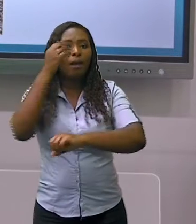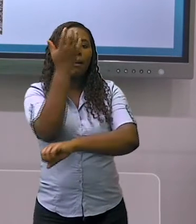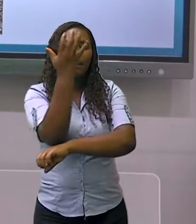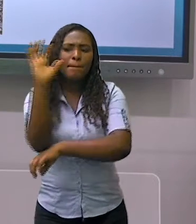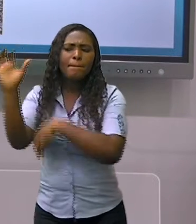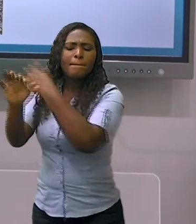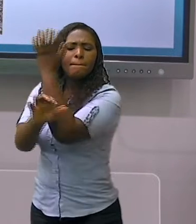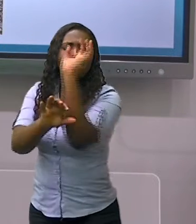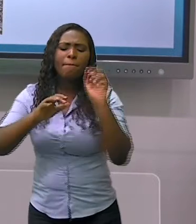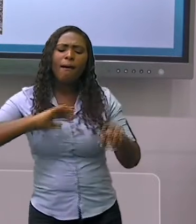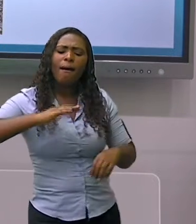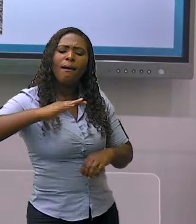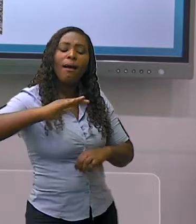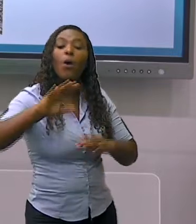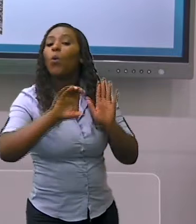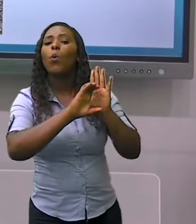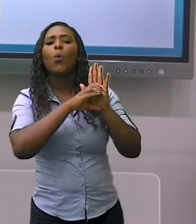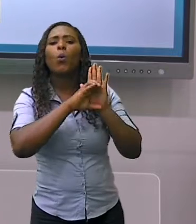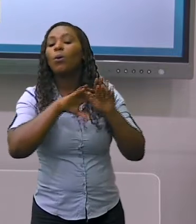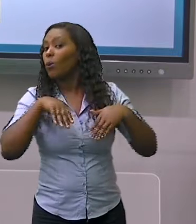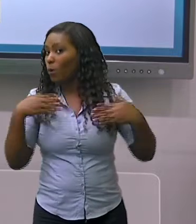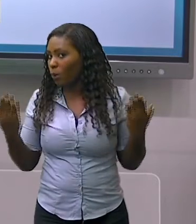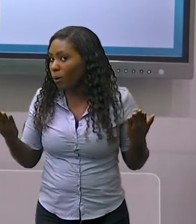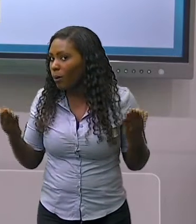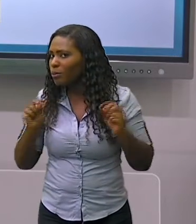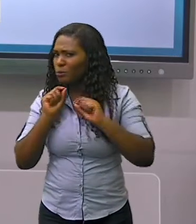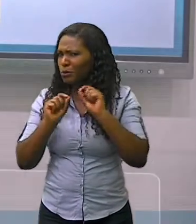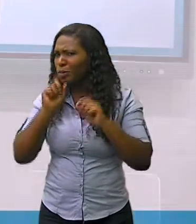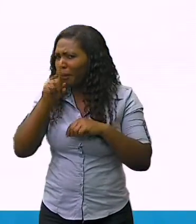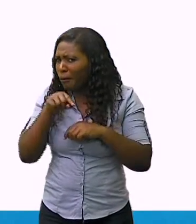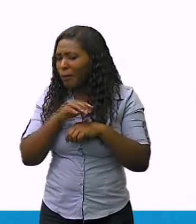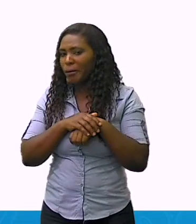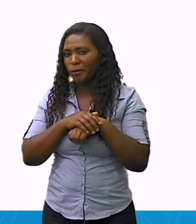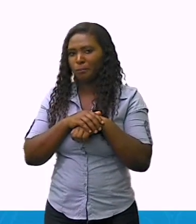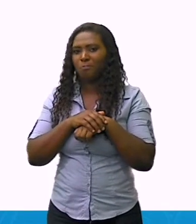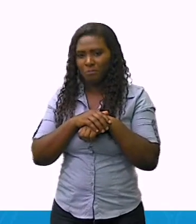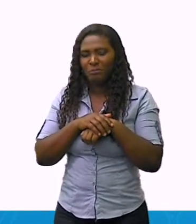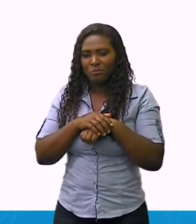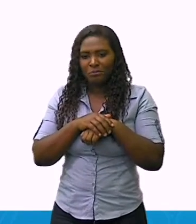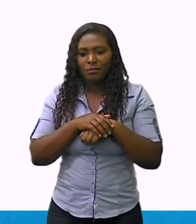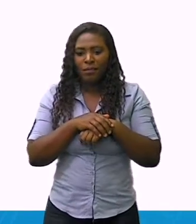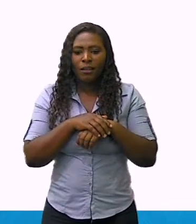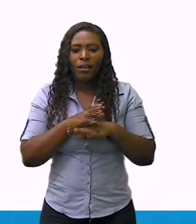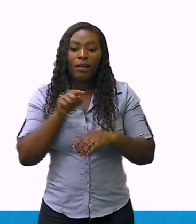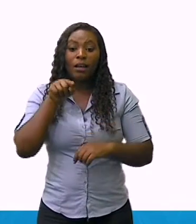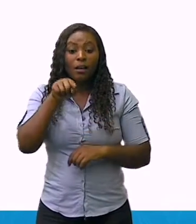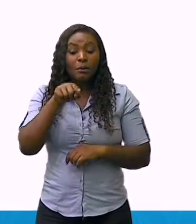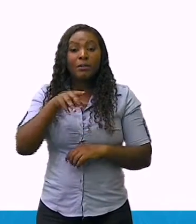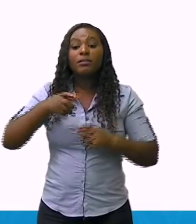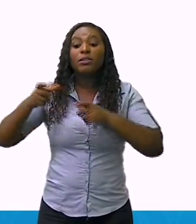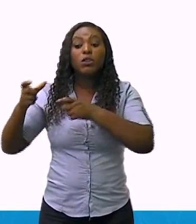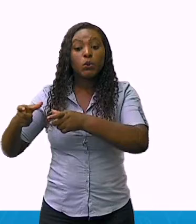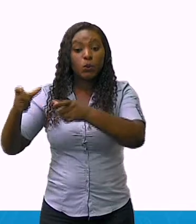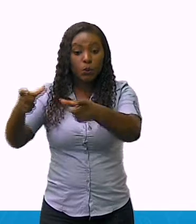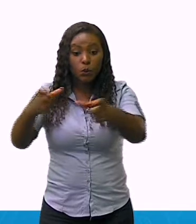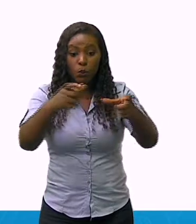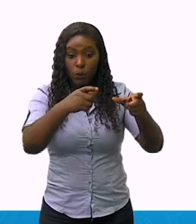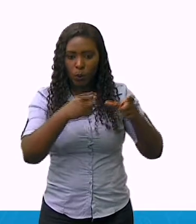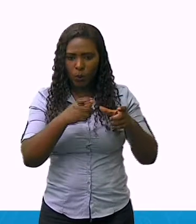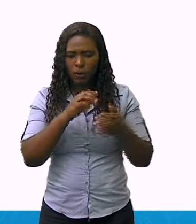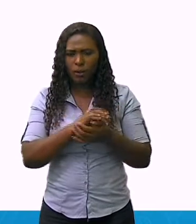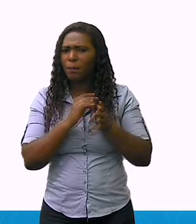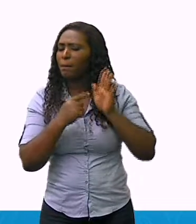de paisagem. A paisagem de um local, ela revela a imagem que